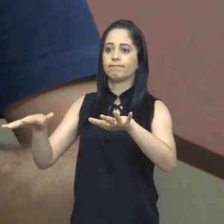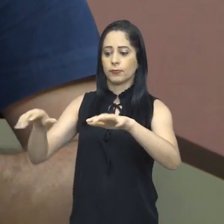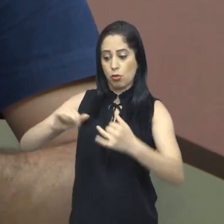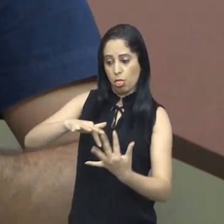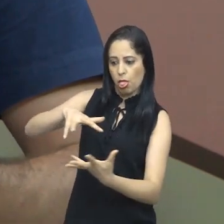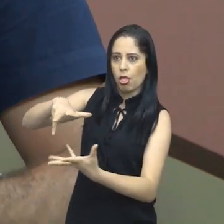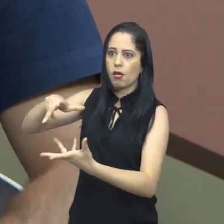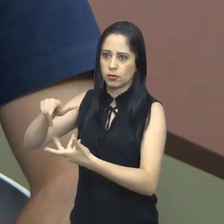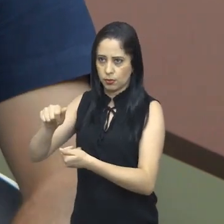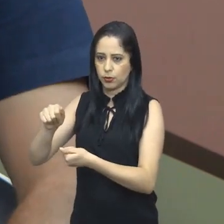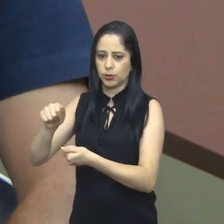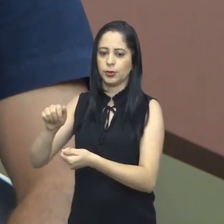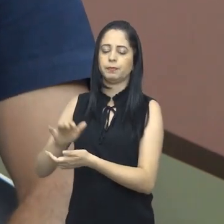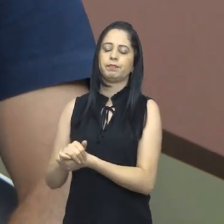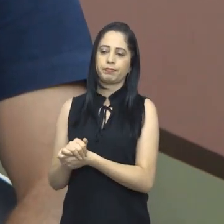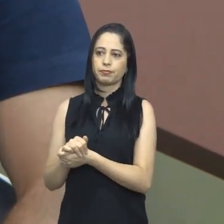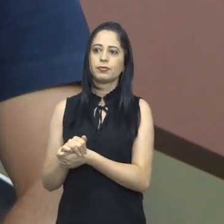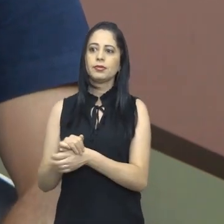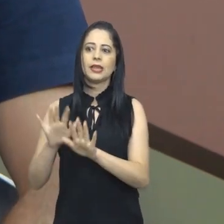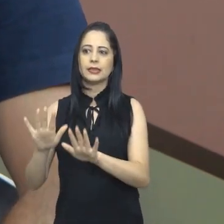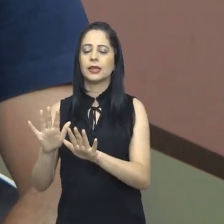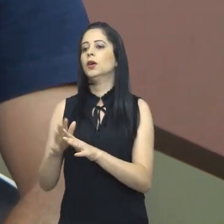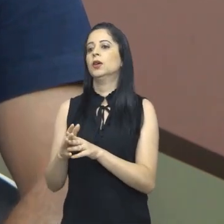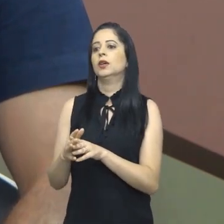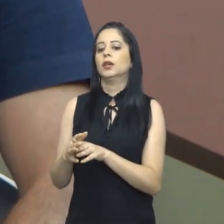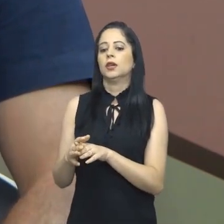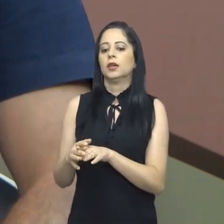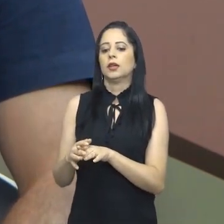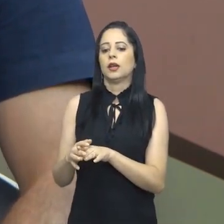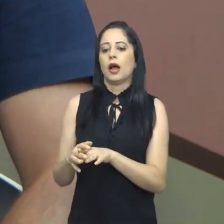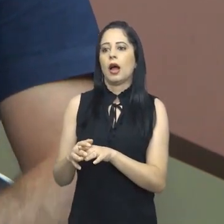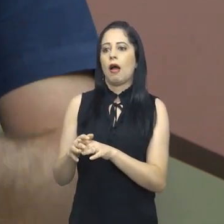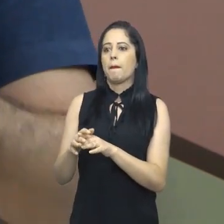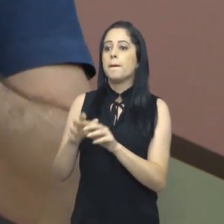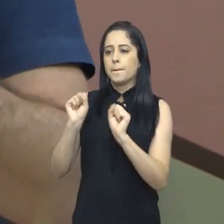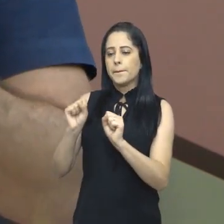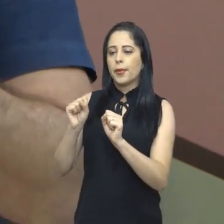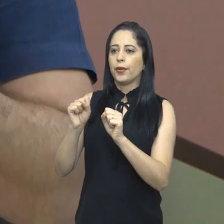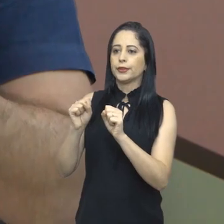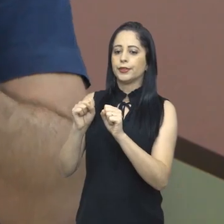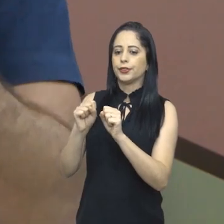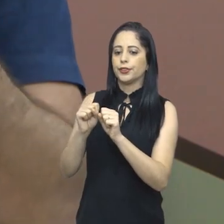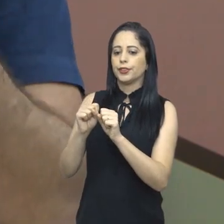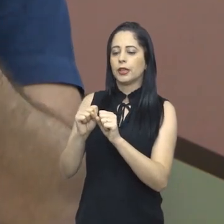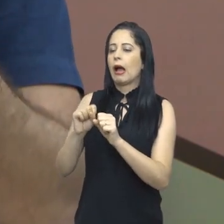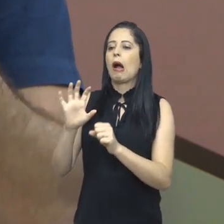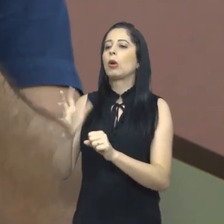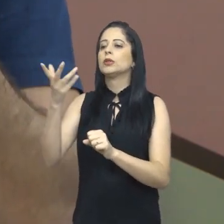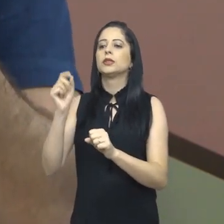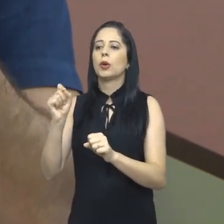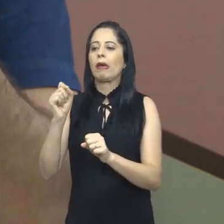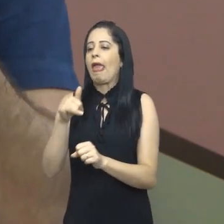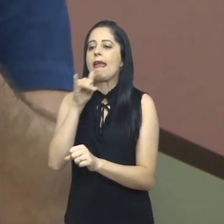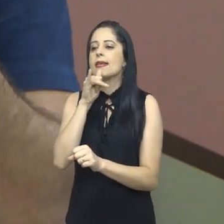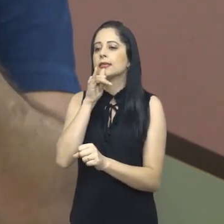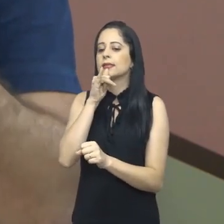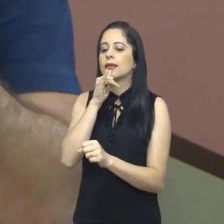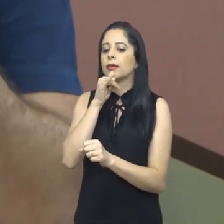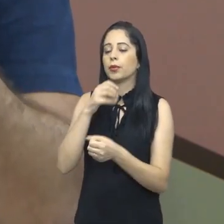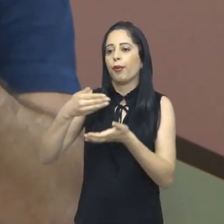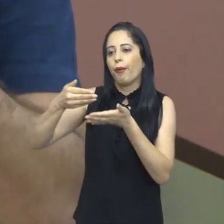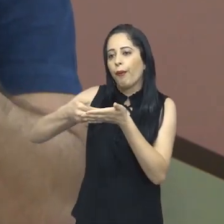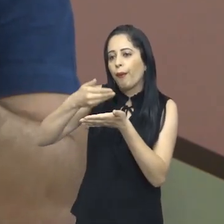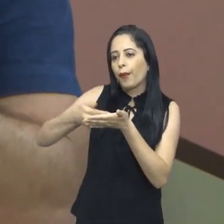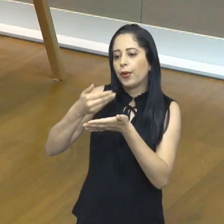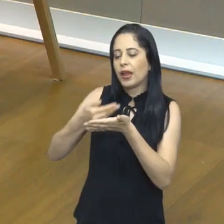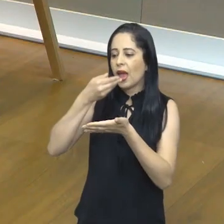Então, e a transmissão não acontece somente de forma direta, mas principalmente de forma direta, mas também com relação ao compartilhamento de objetos.